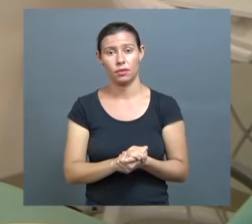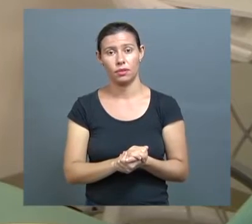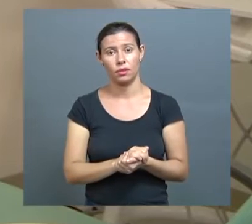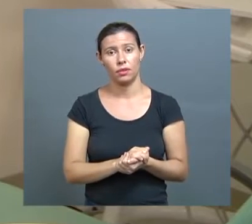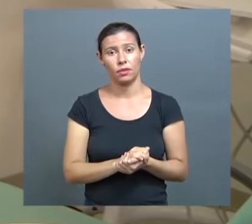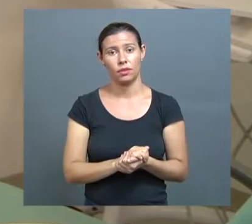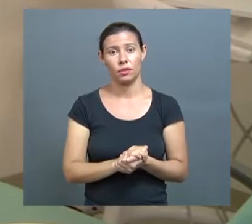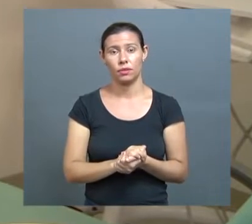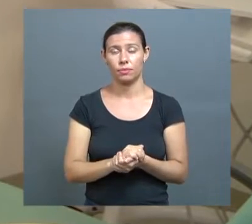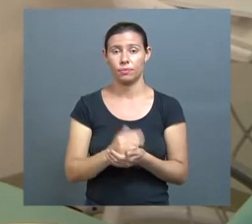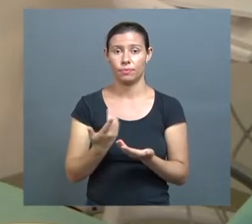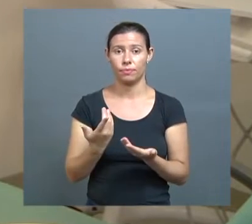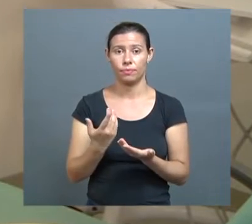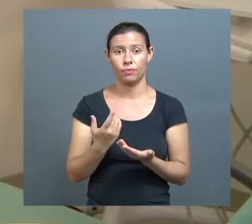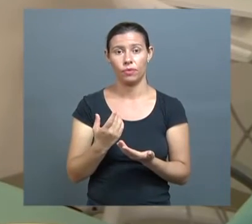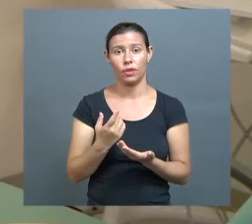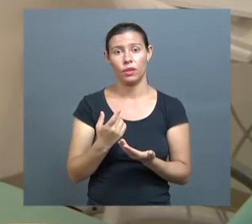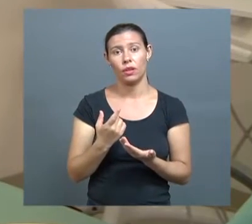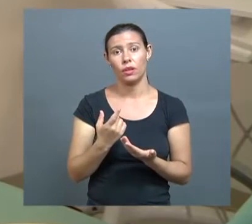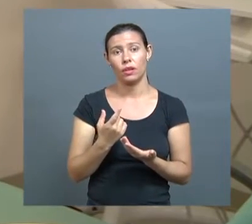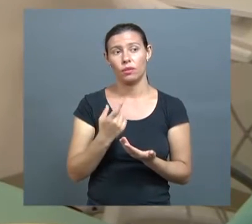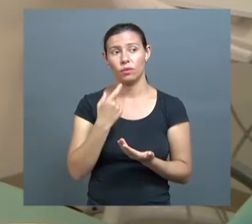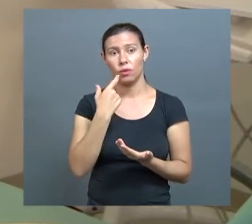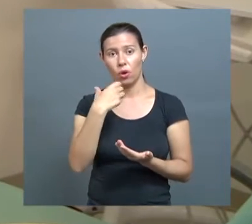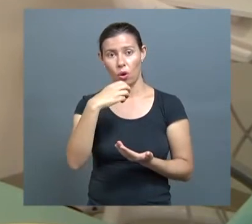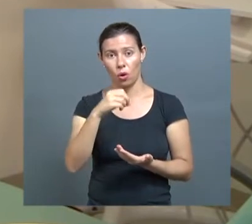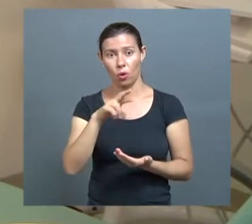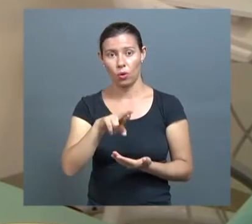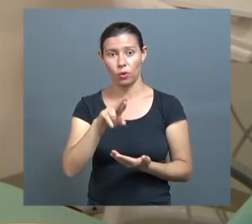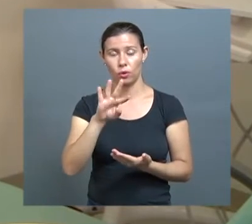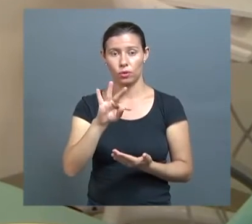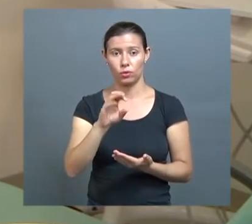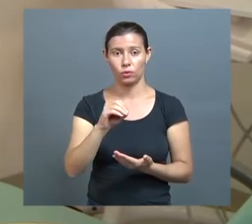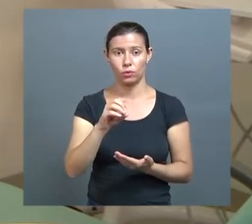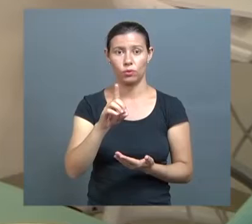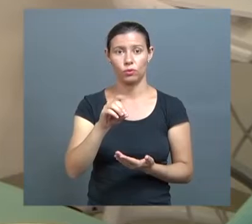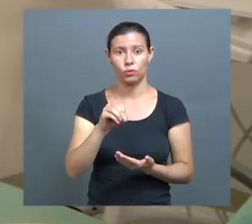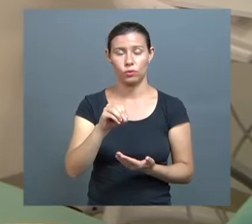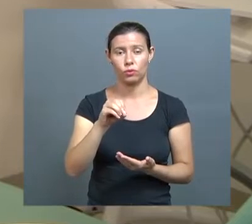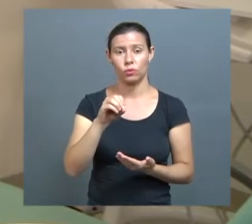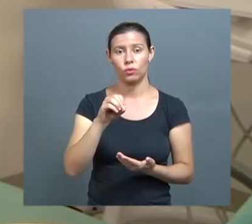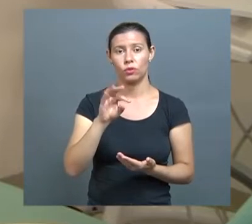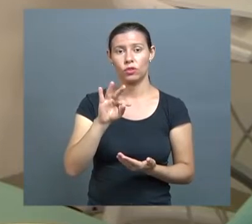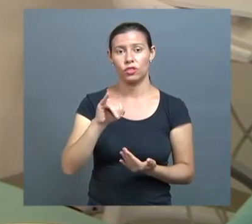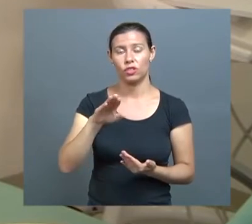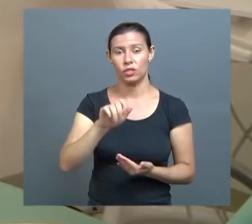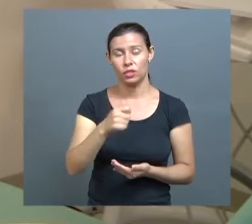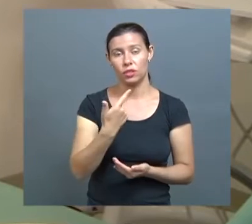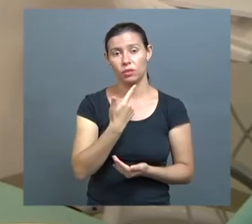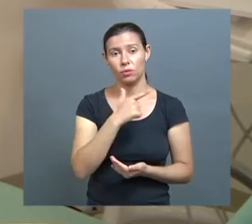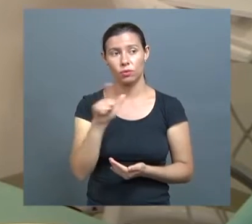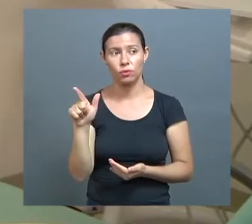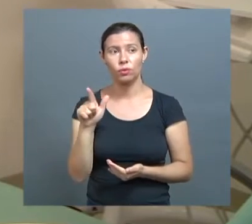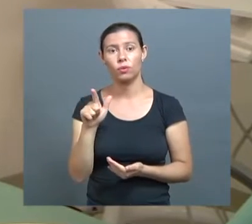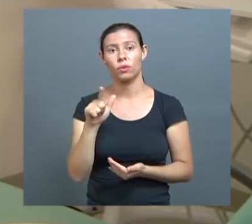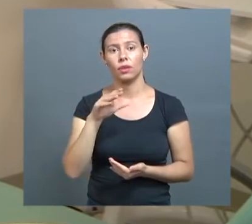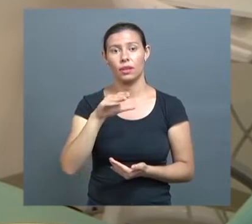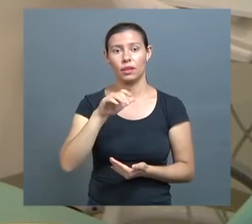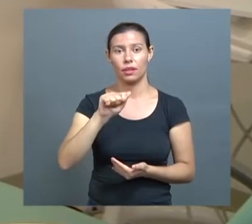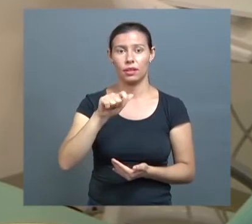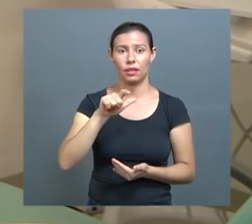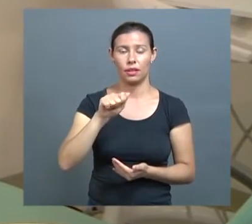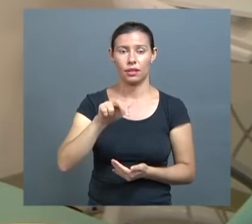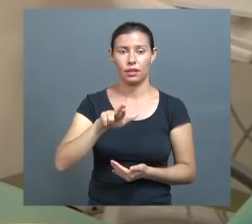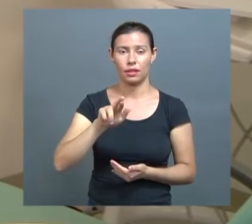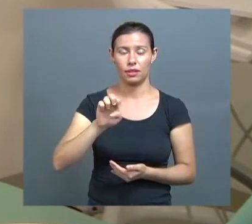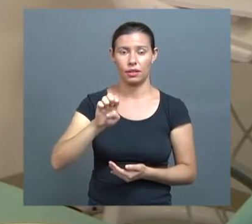odontia, na ortodontia, clareamento dentário, nas doenças da boca, nas doenças